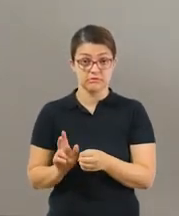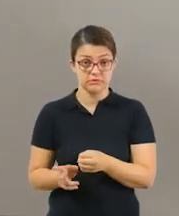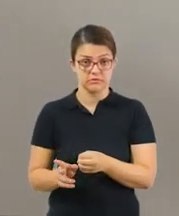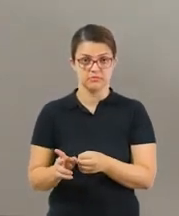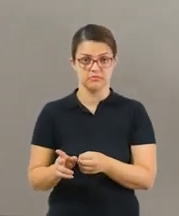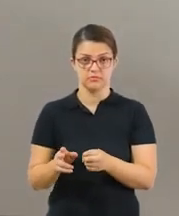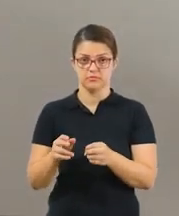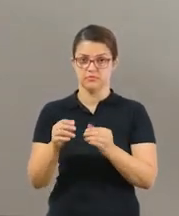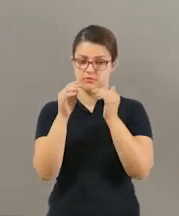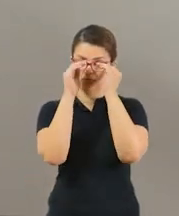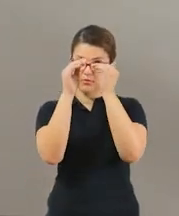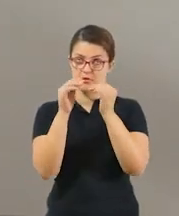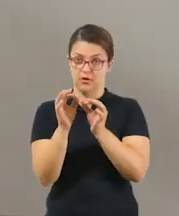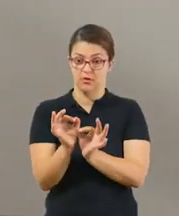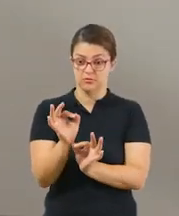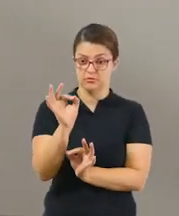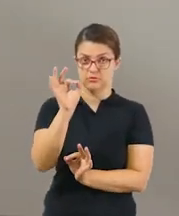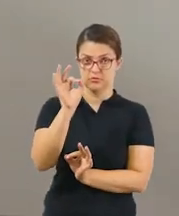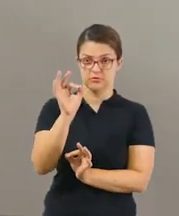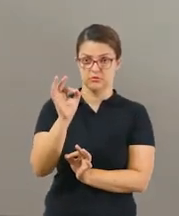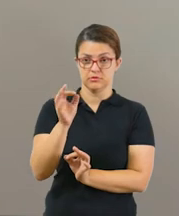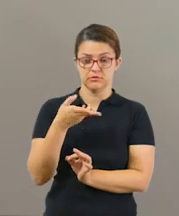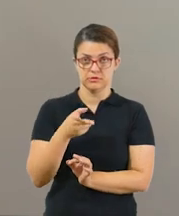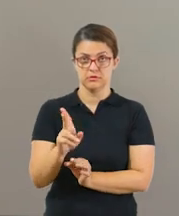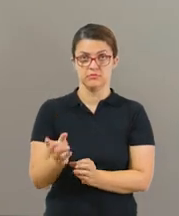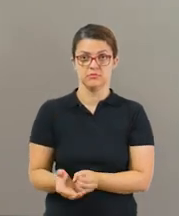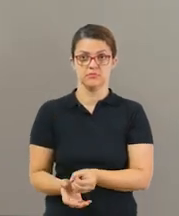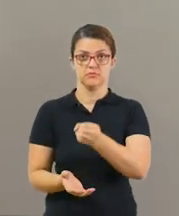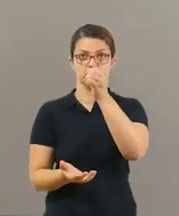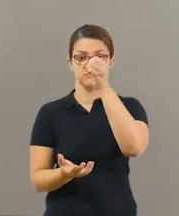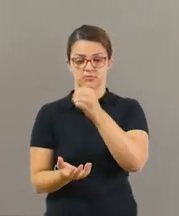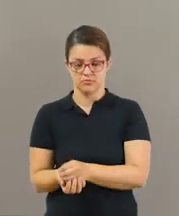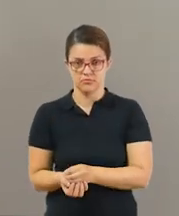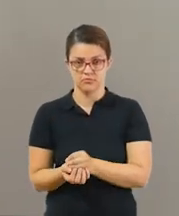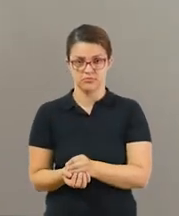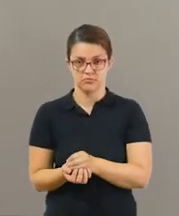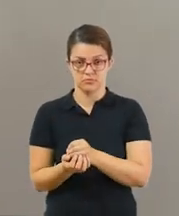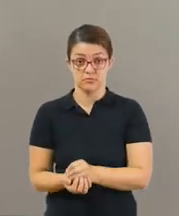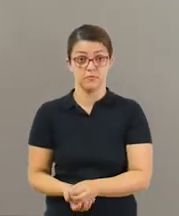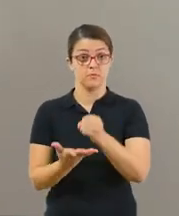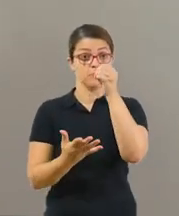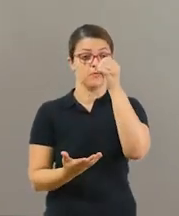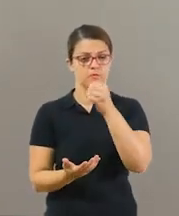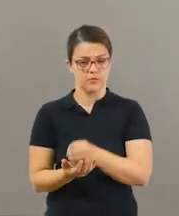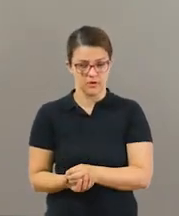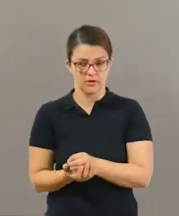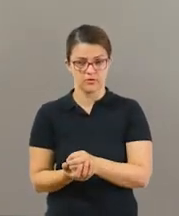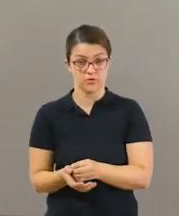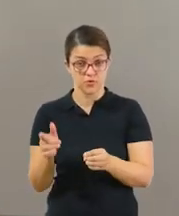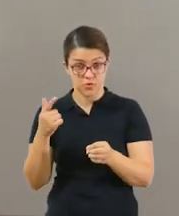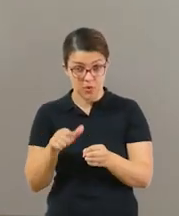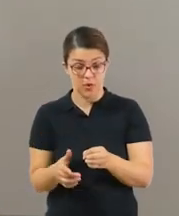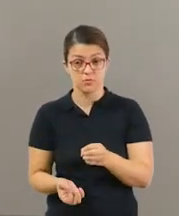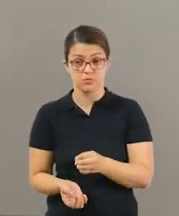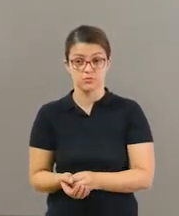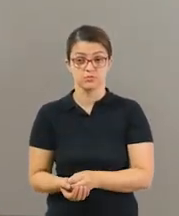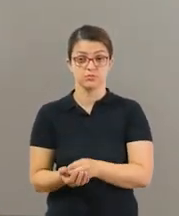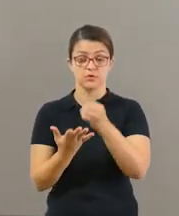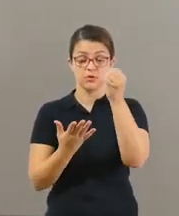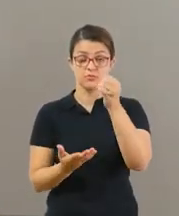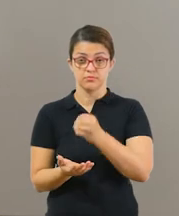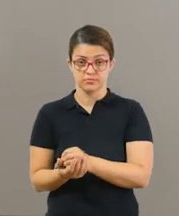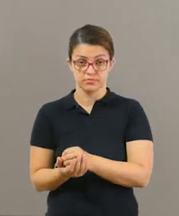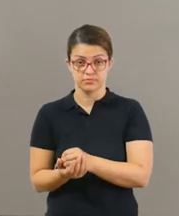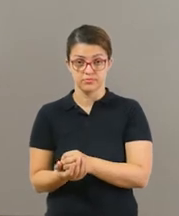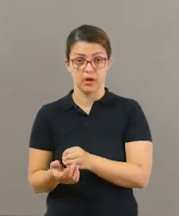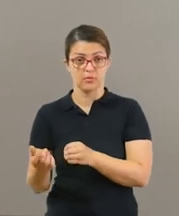respeitar a mesma altura que ele lança e pegar sempre na mesma altura. Ele vai ter que fazer isso várias e várias vezes sem deixar ela